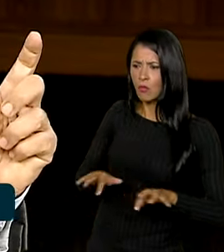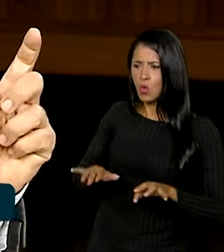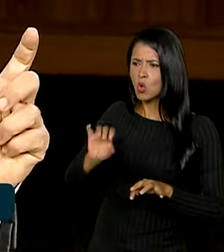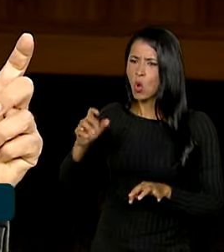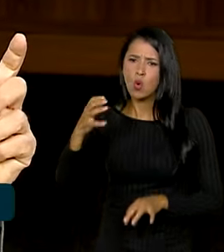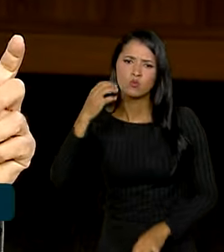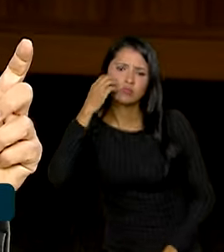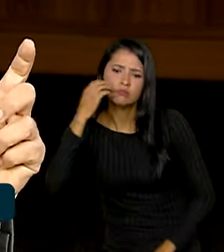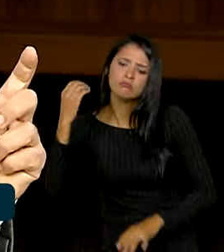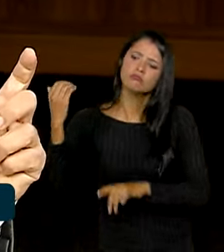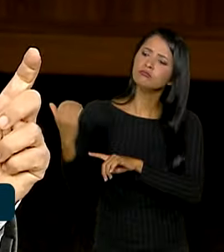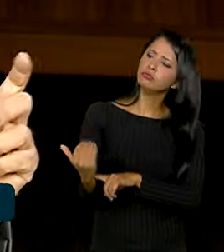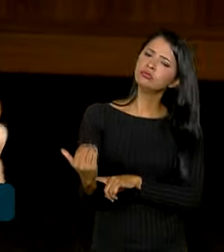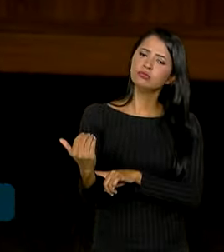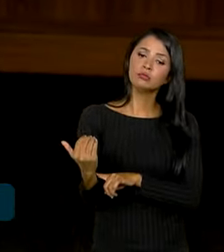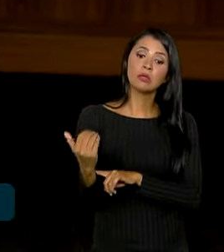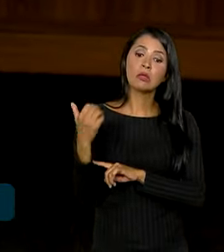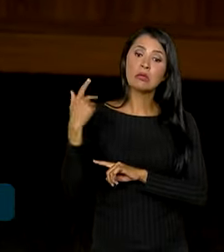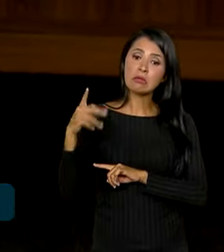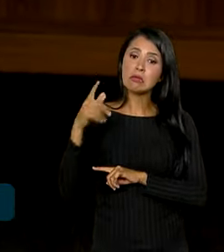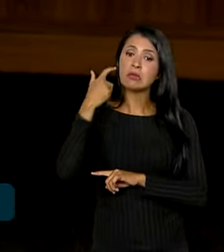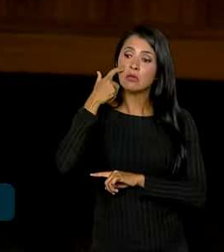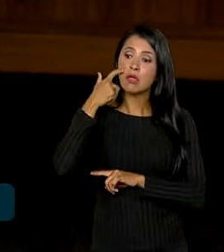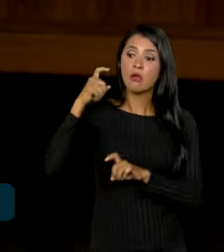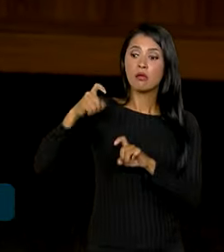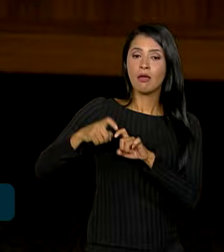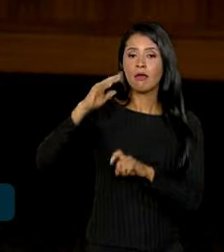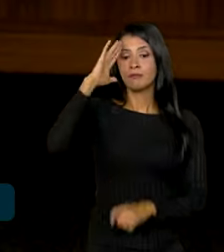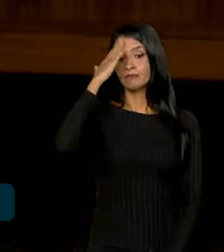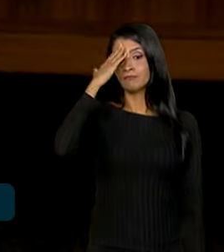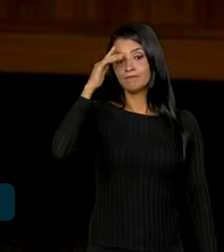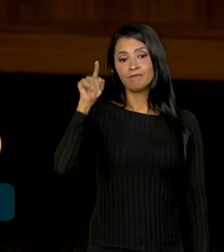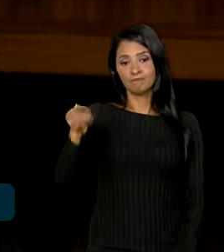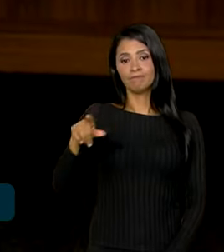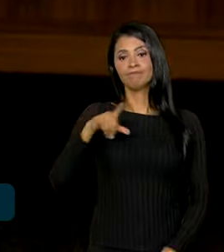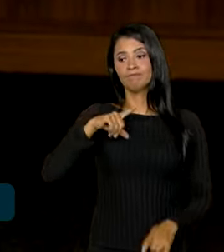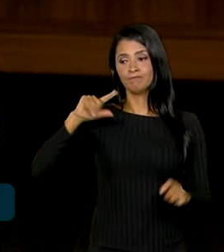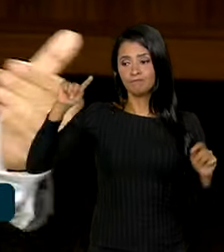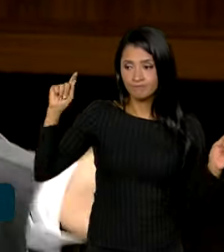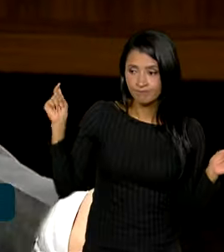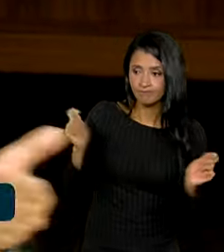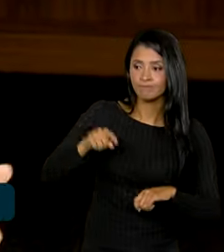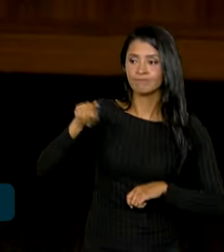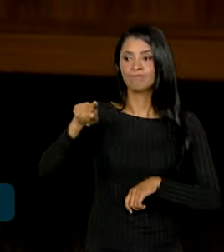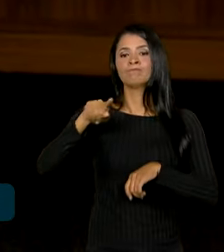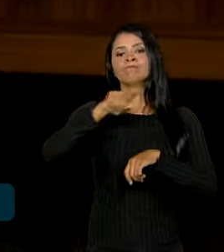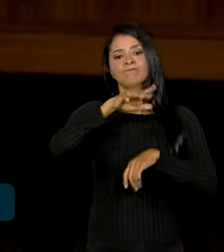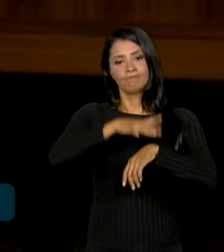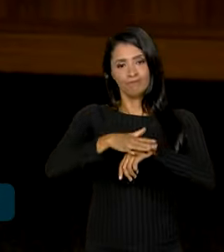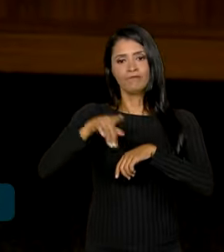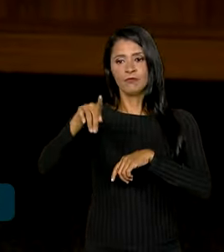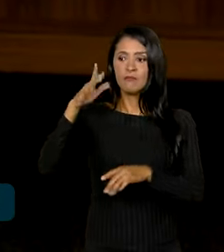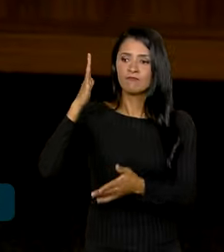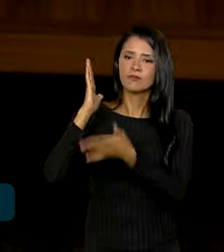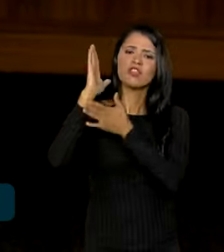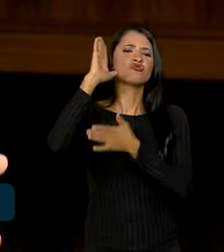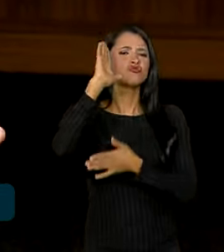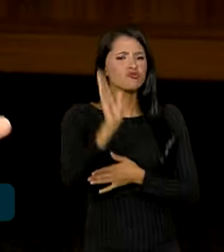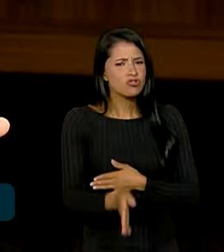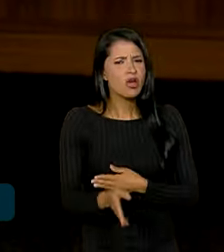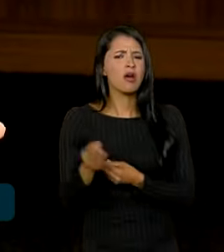celular. E conforme o exame dele, se aquele médico entender que tem toda a constatação daquela validade, ele já dá